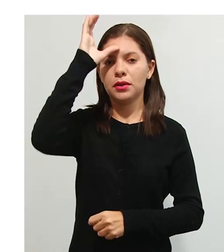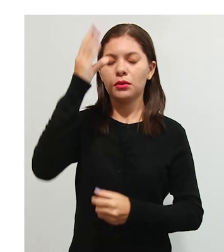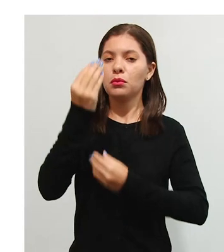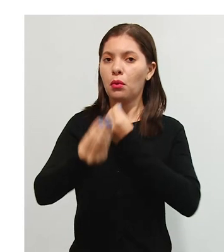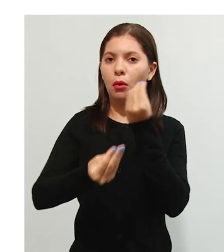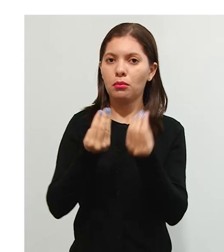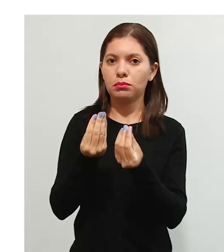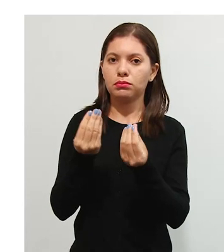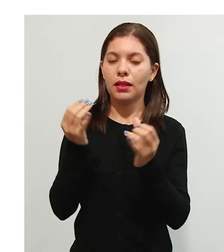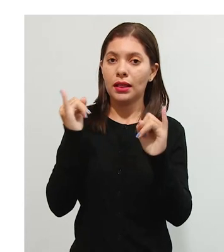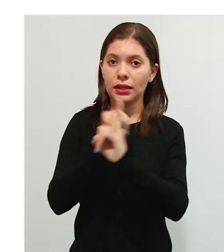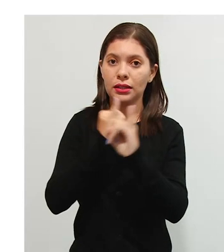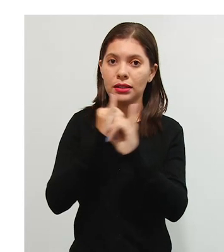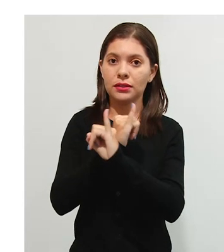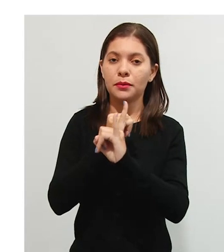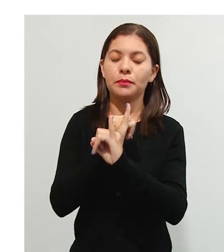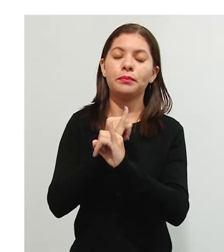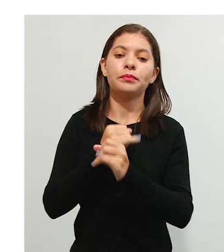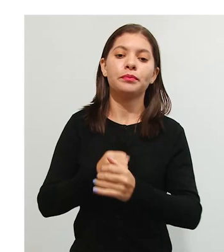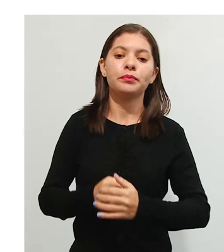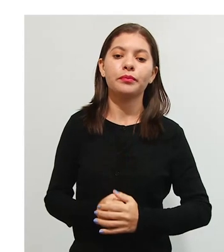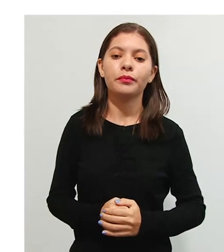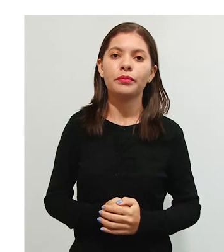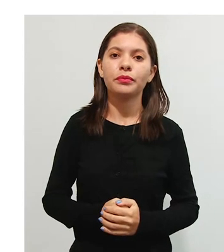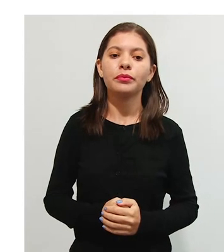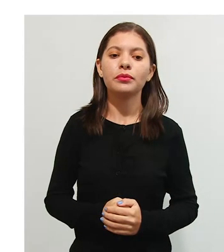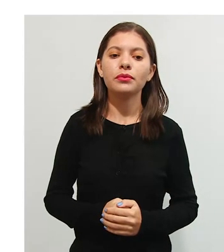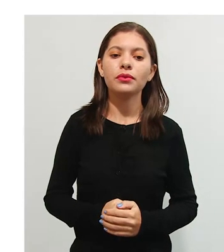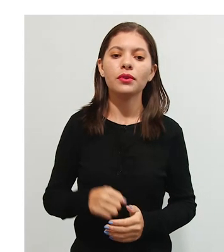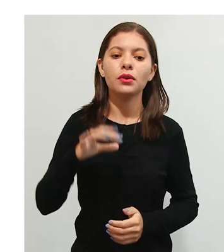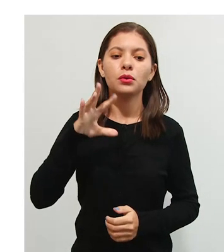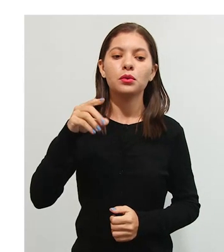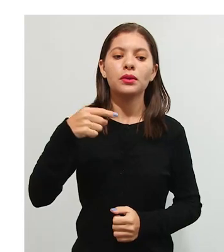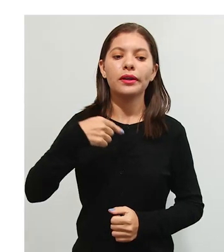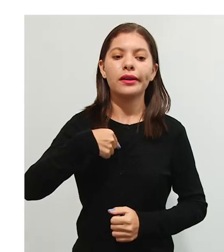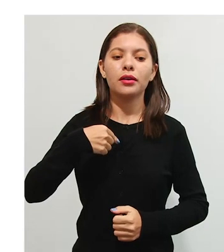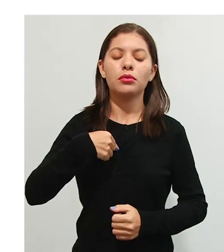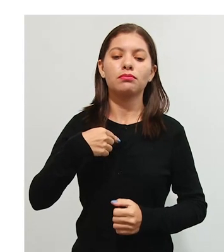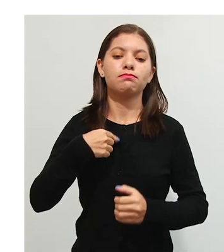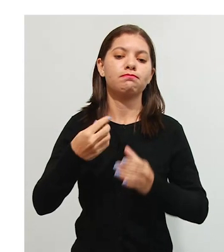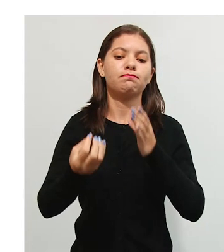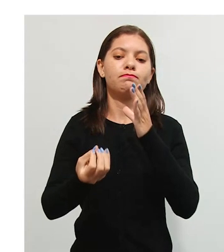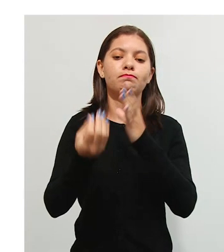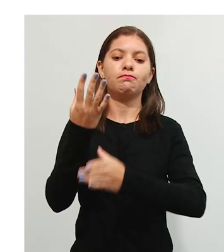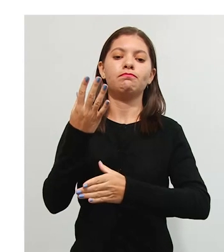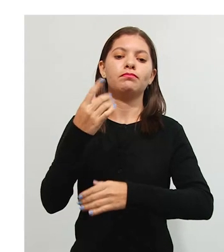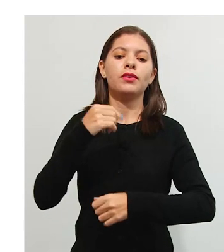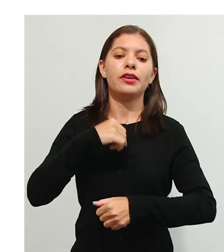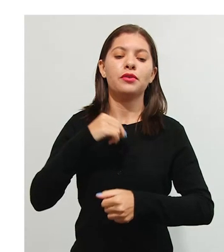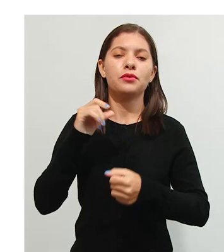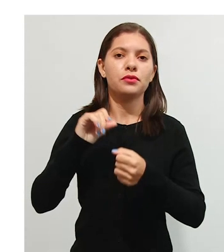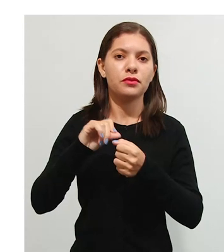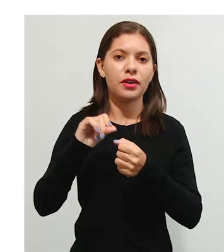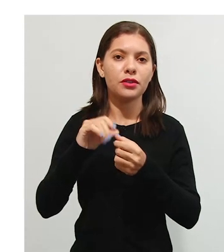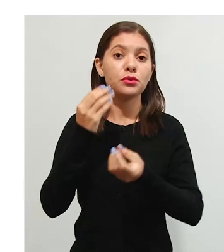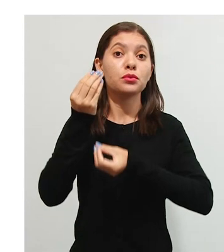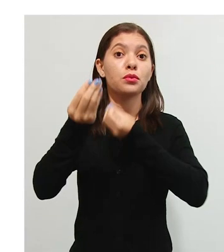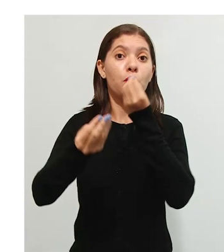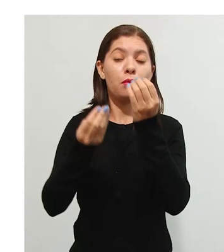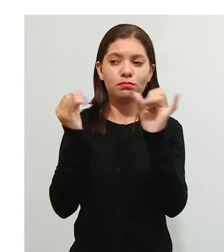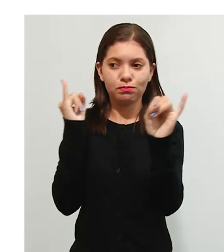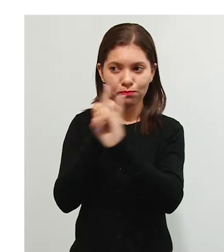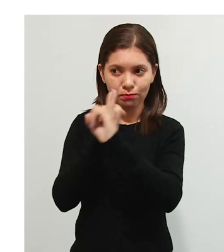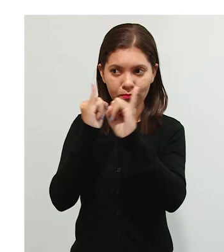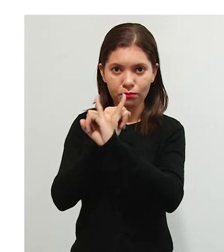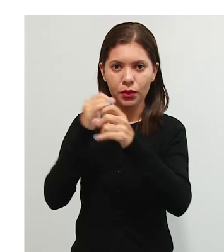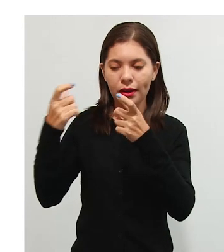sujeito com tudo aquilo que eu nasci, eu me faço em interação com o meio em que eu vivo. E